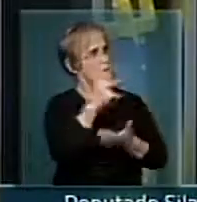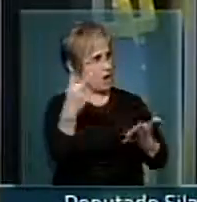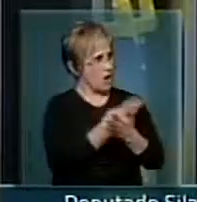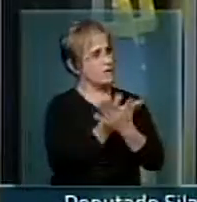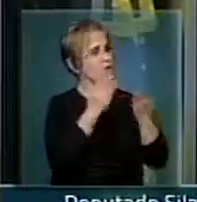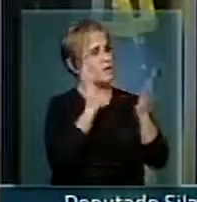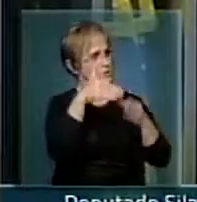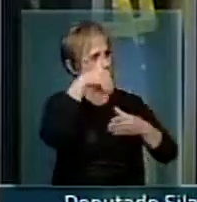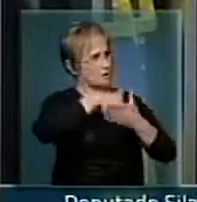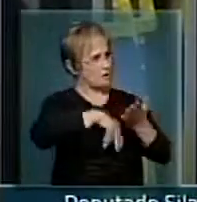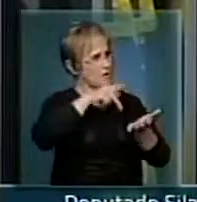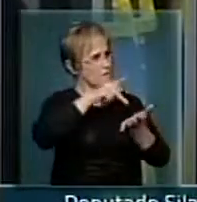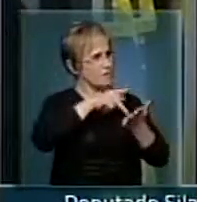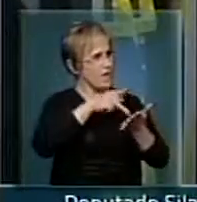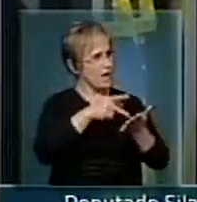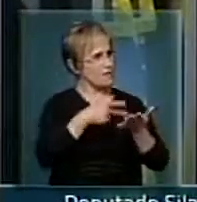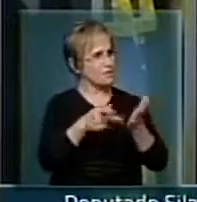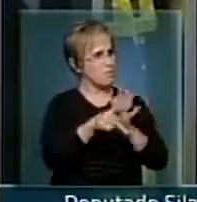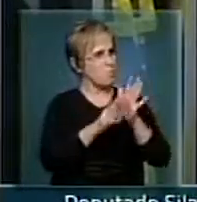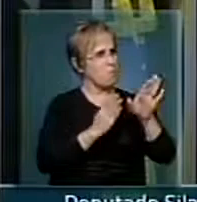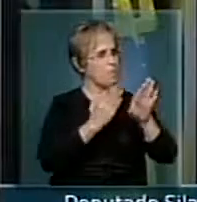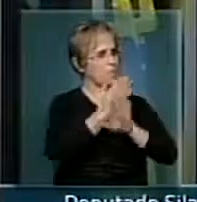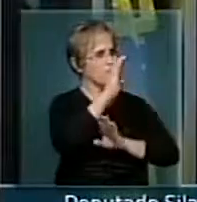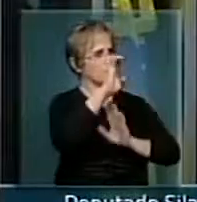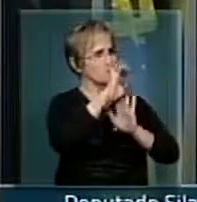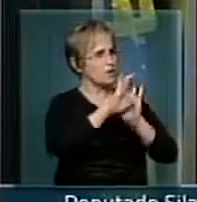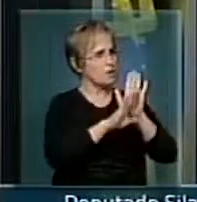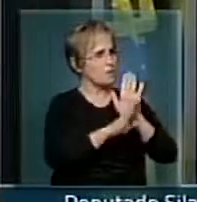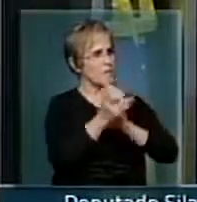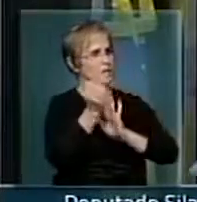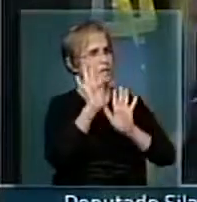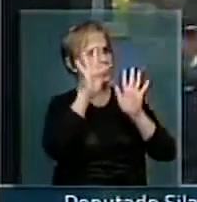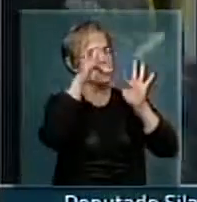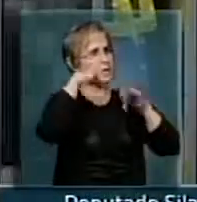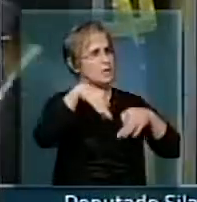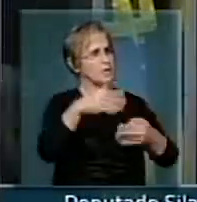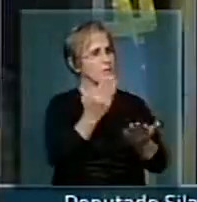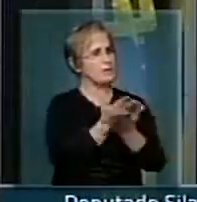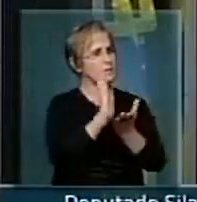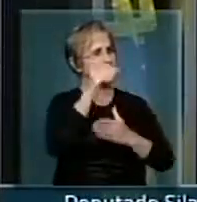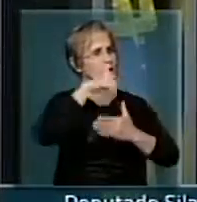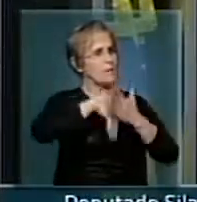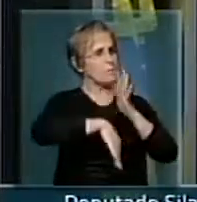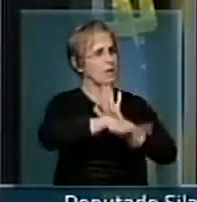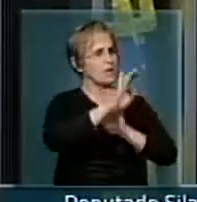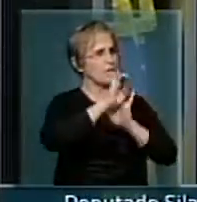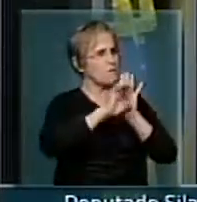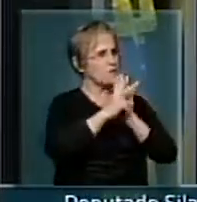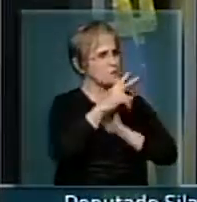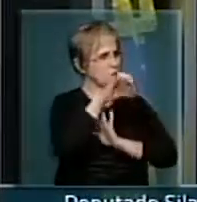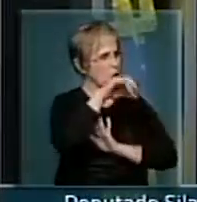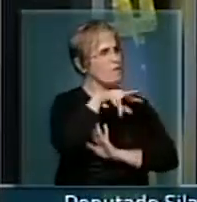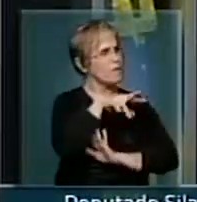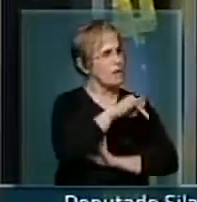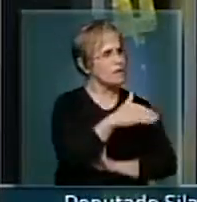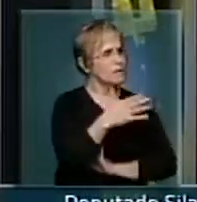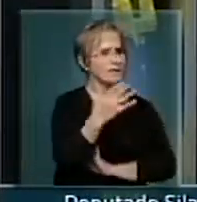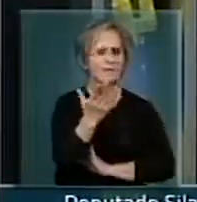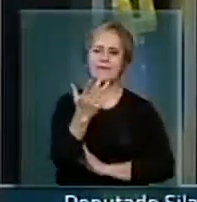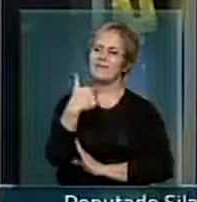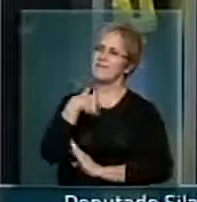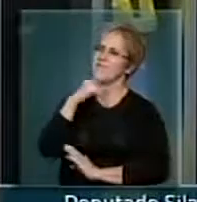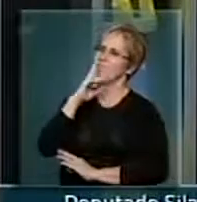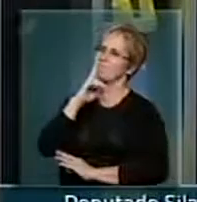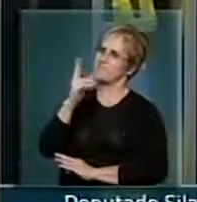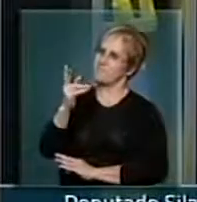da aprovação ou da finalização da votação da emenda 29. E disse a ele que,